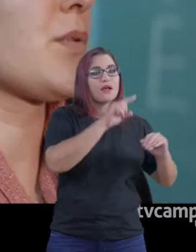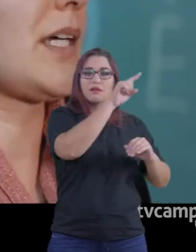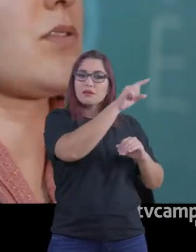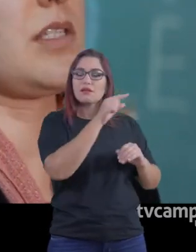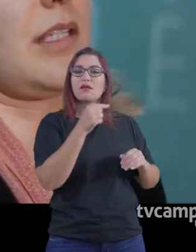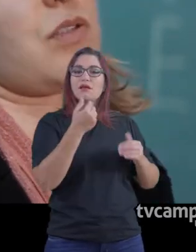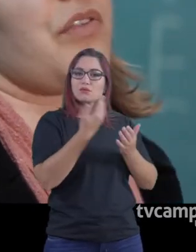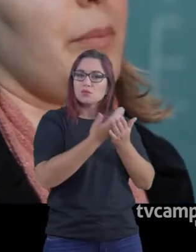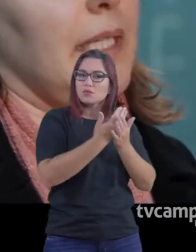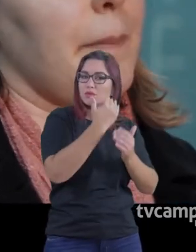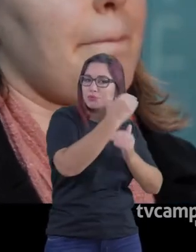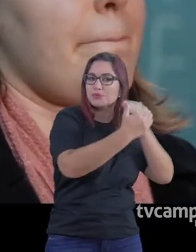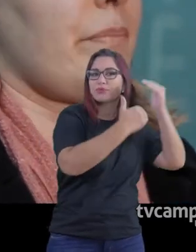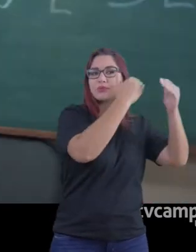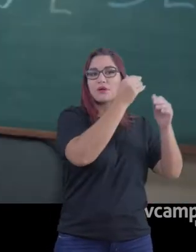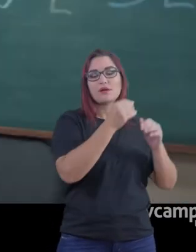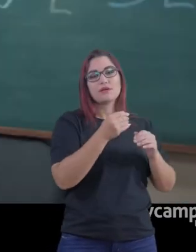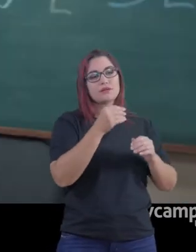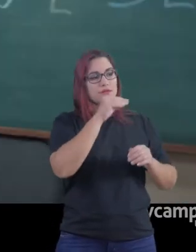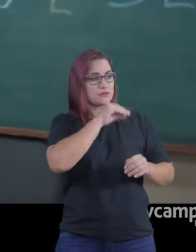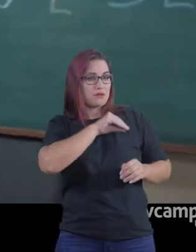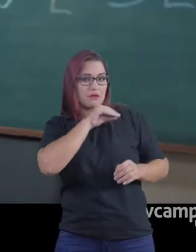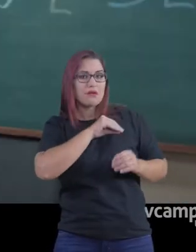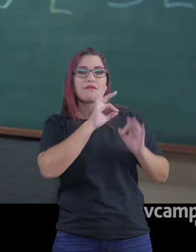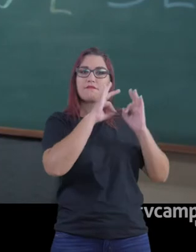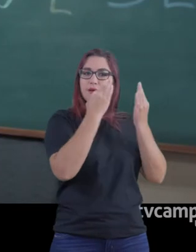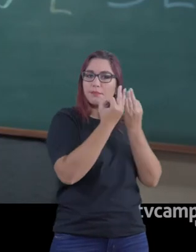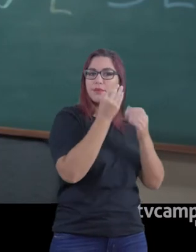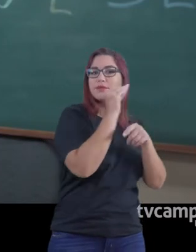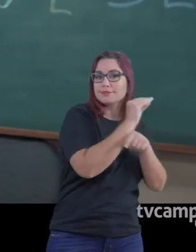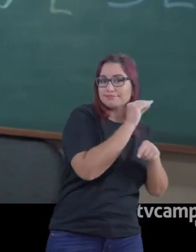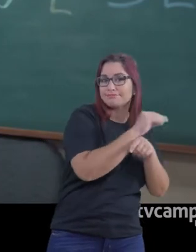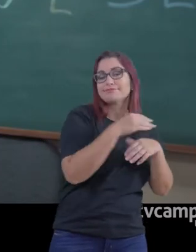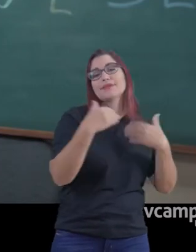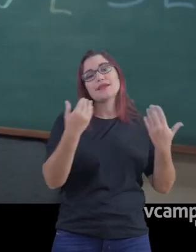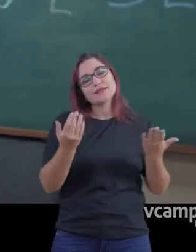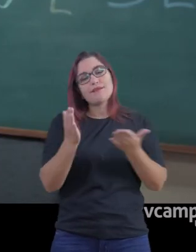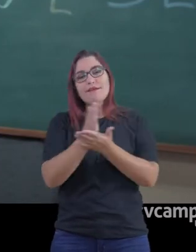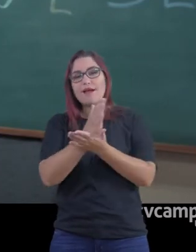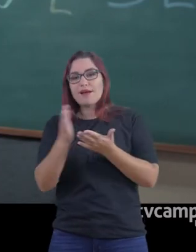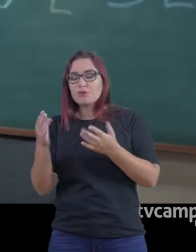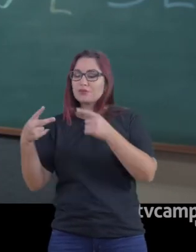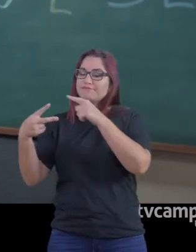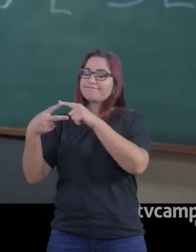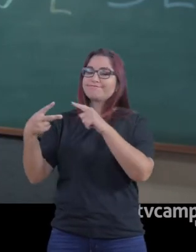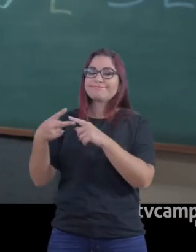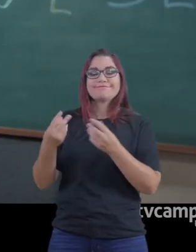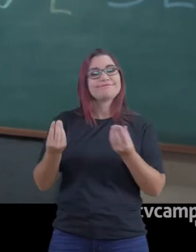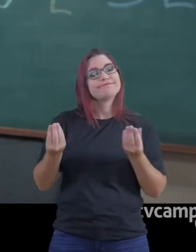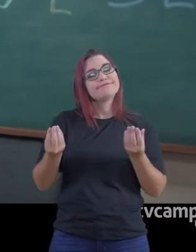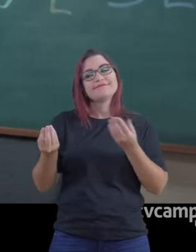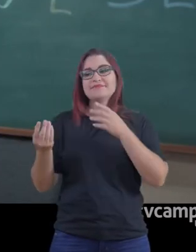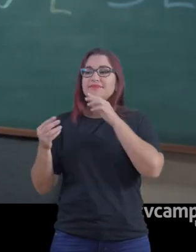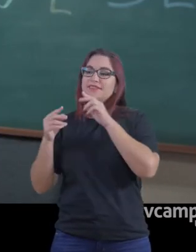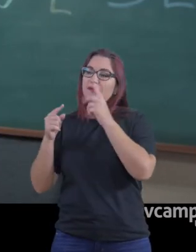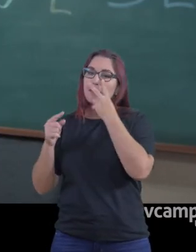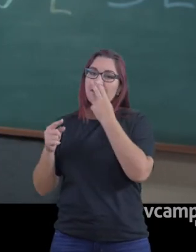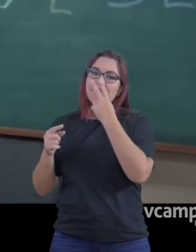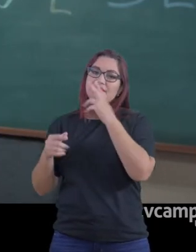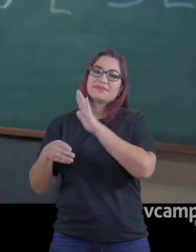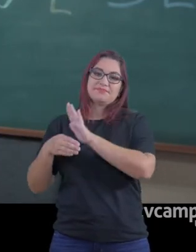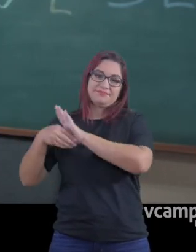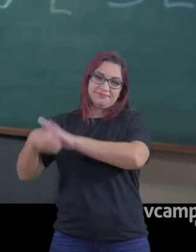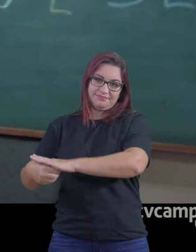país, precisa buscar sustentar sua família. Então a gente também critica um pouco essa categorização entre quem é imigrante forçado,